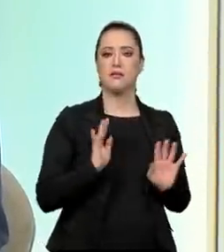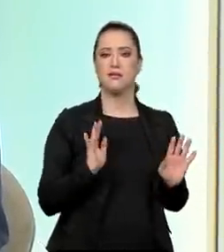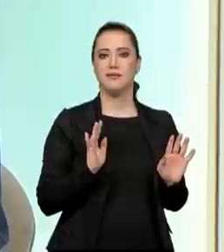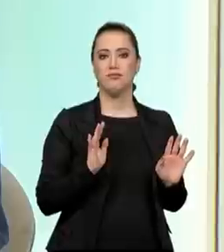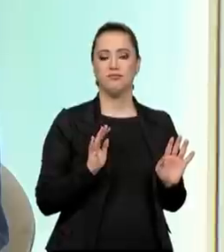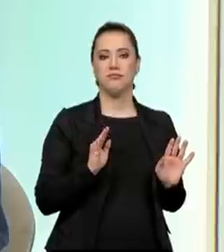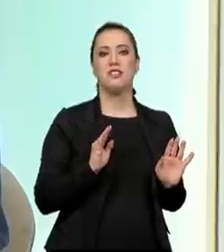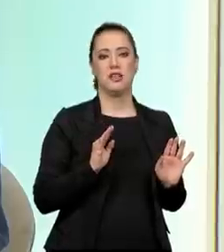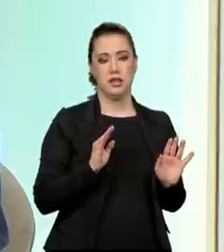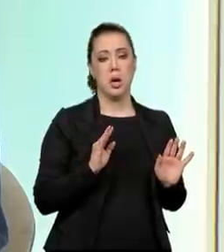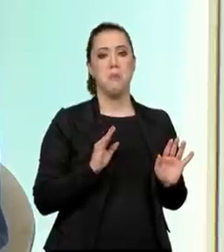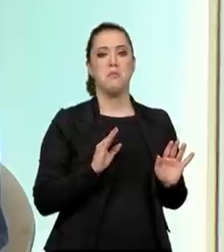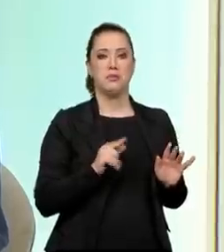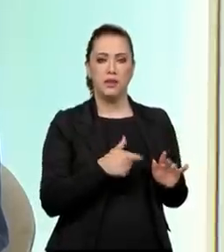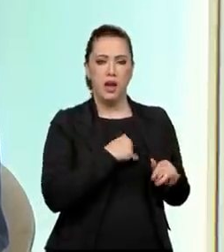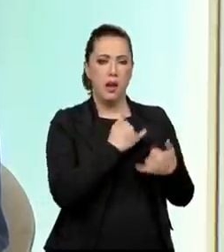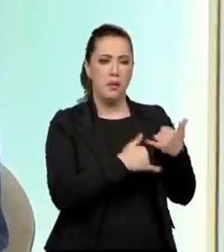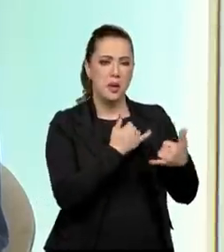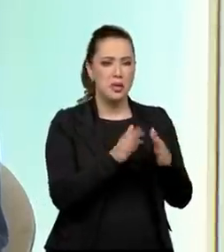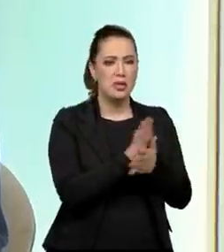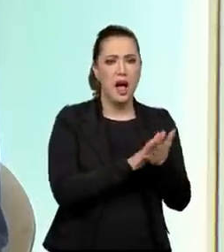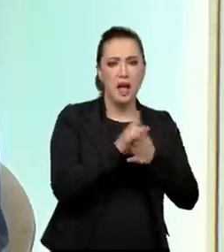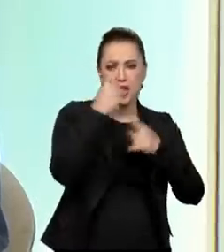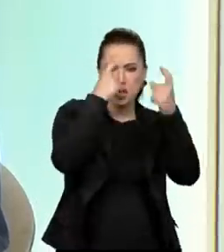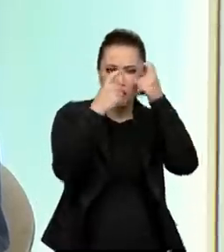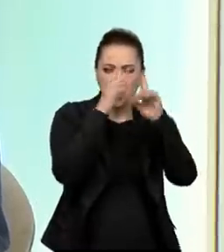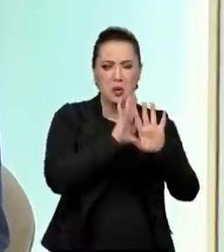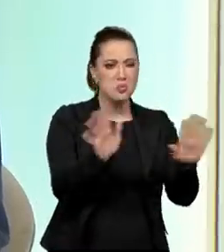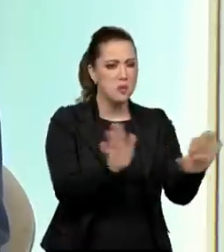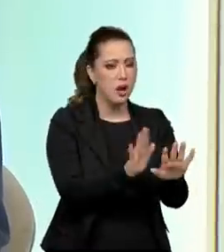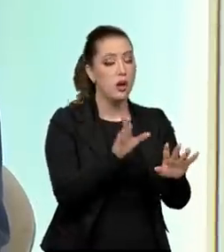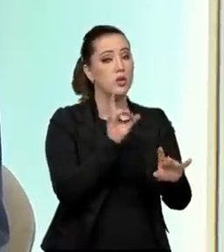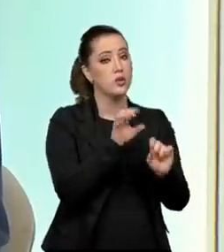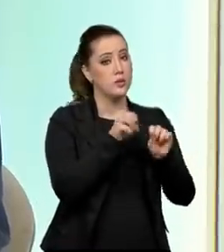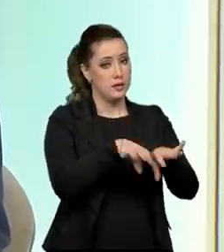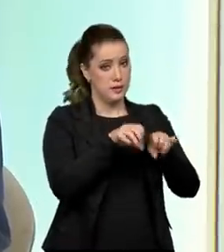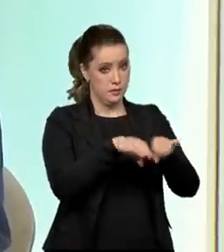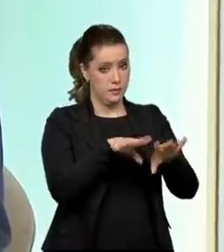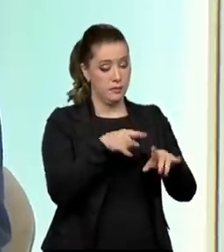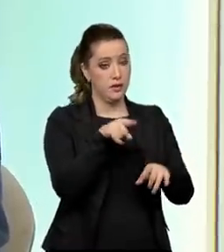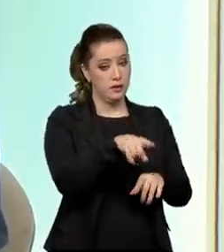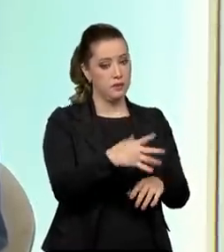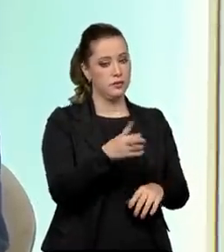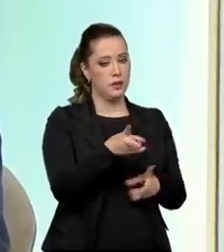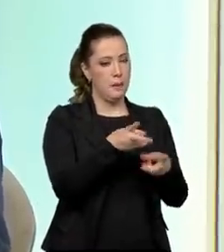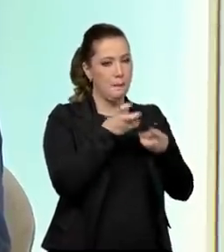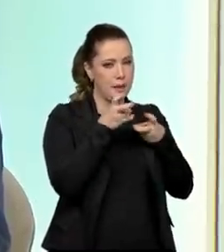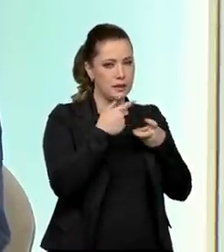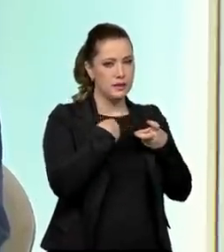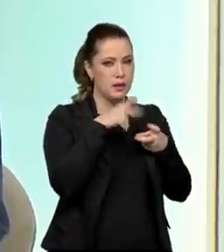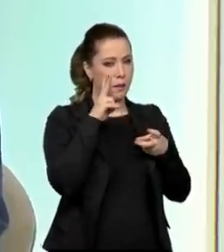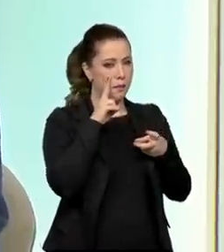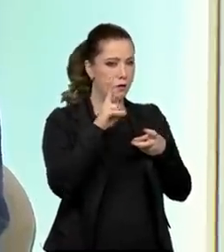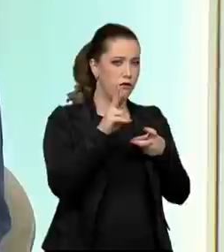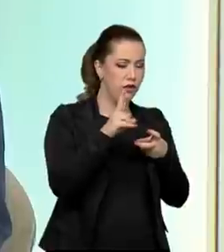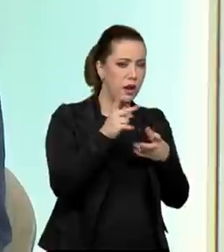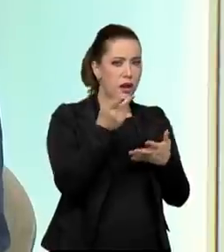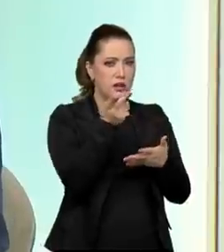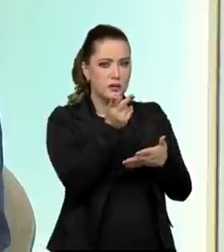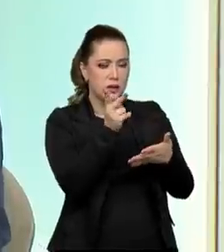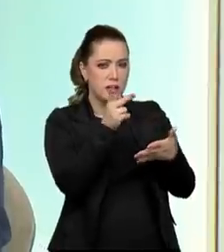numa linguagem muito lúdica, nada violenta, uma linguagem educativa. Ela vai se identificar com um desenhinho,